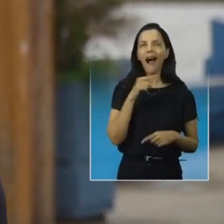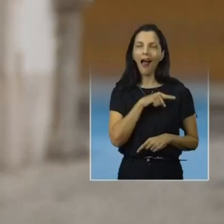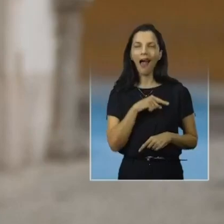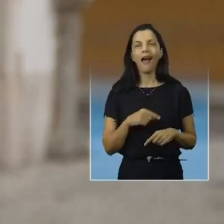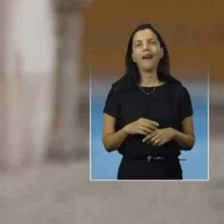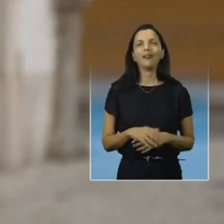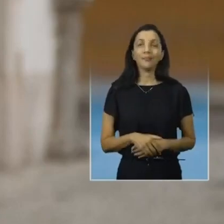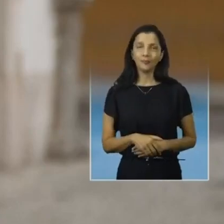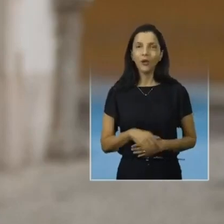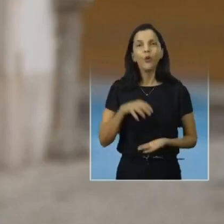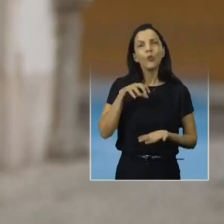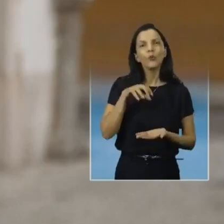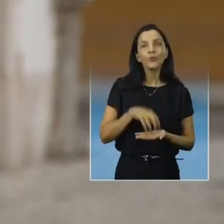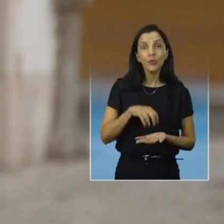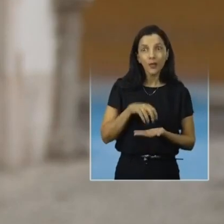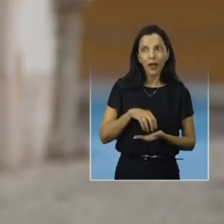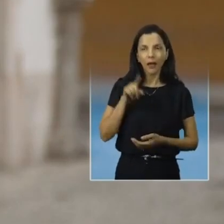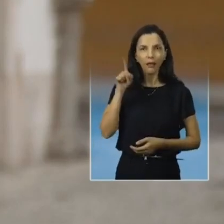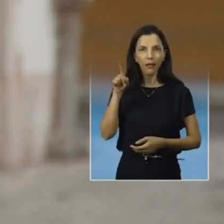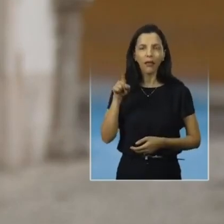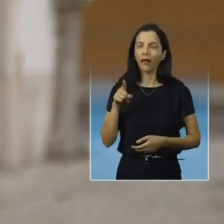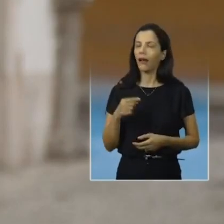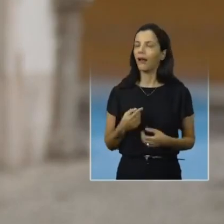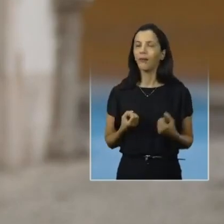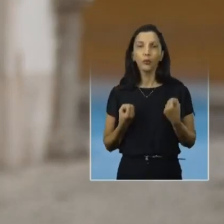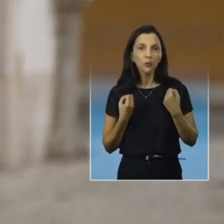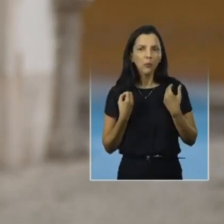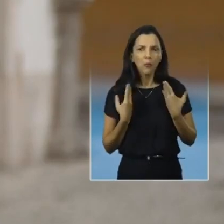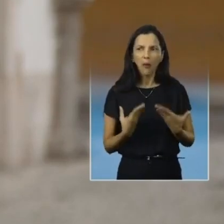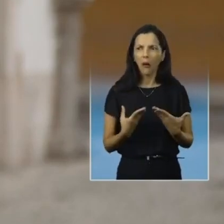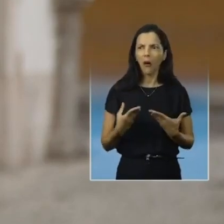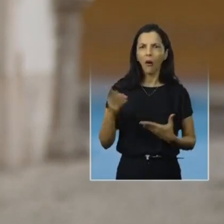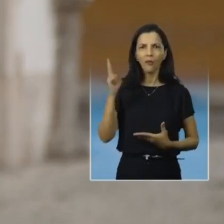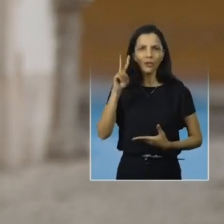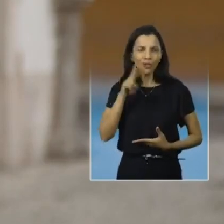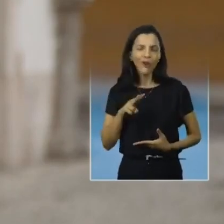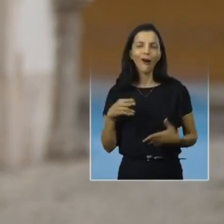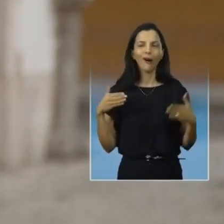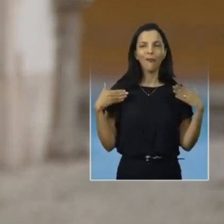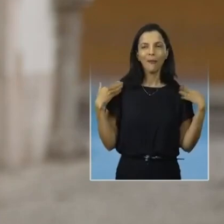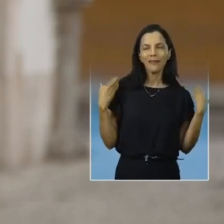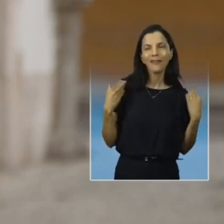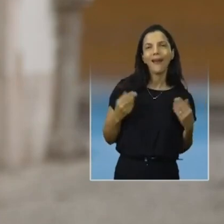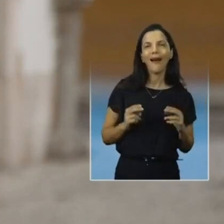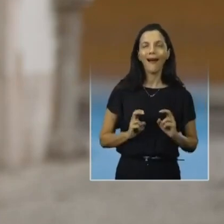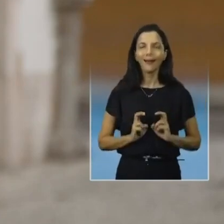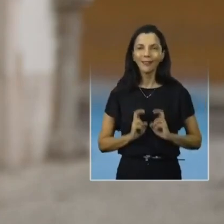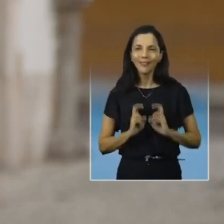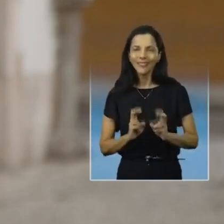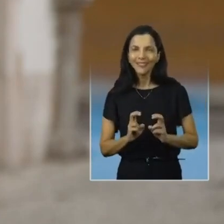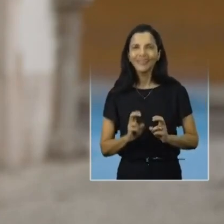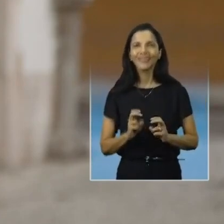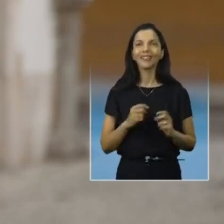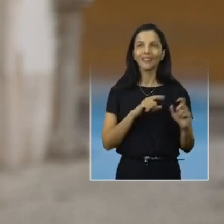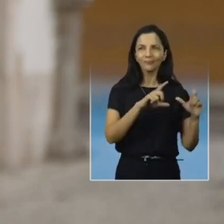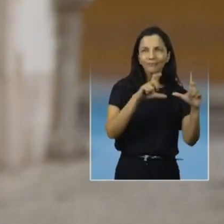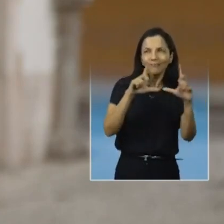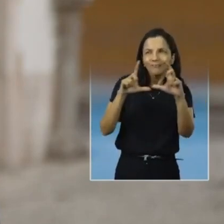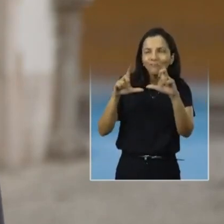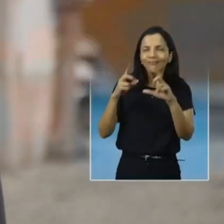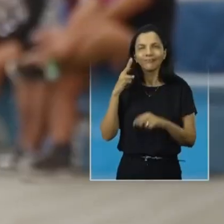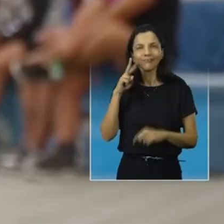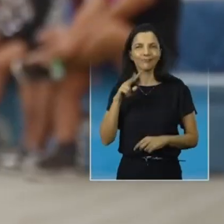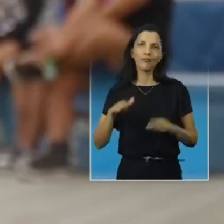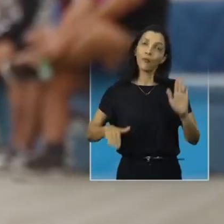aquário. No centro histórico aqui, eu sempre desço para o centro histórico, dou um rolezinho no bondinho, visito alguns museus e depois eu vou na